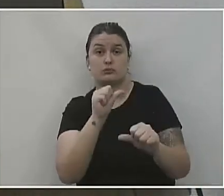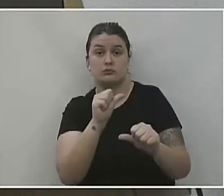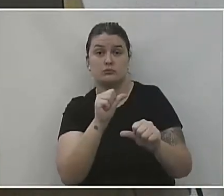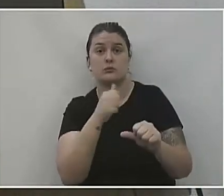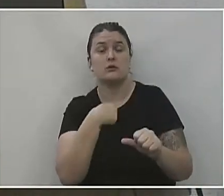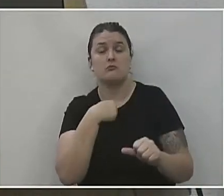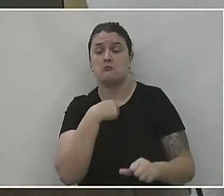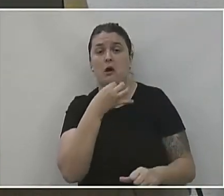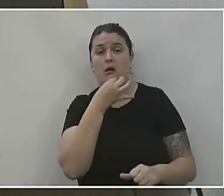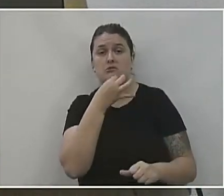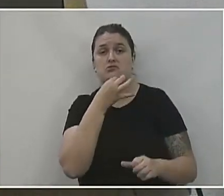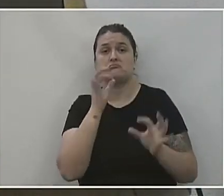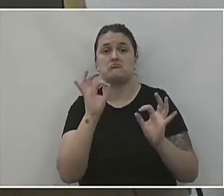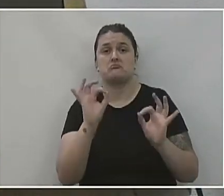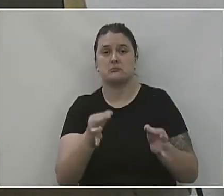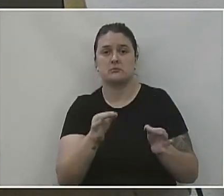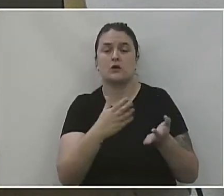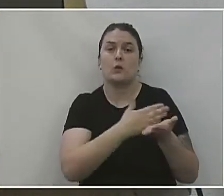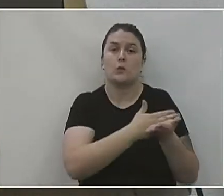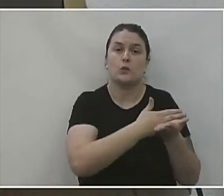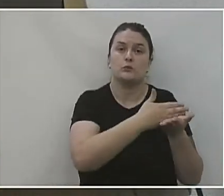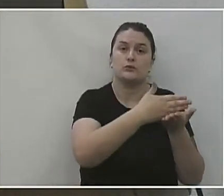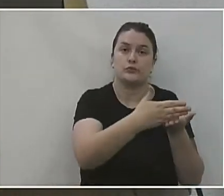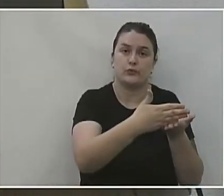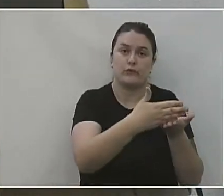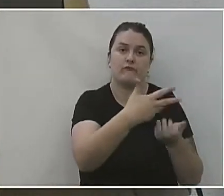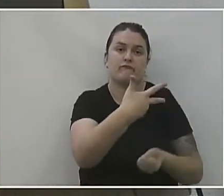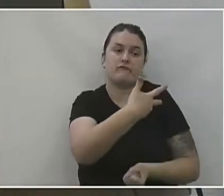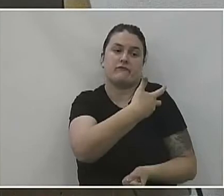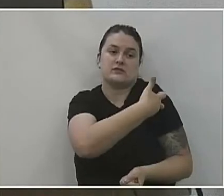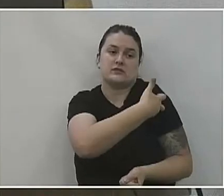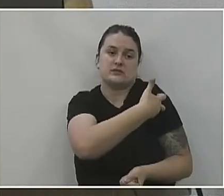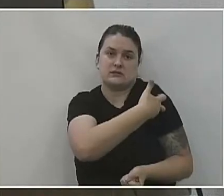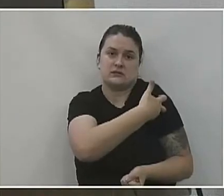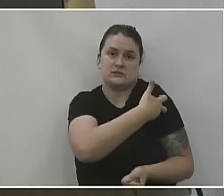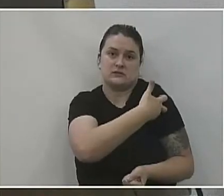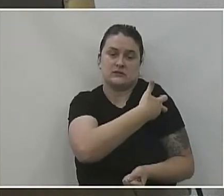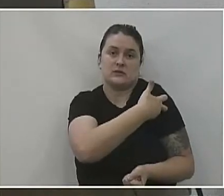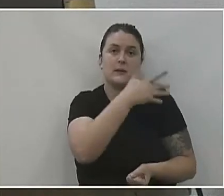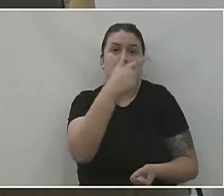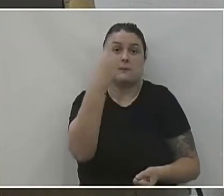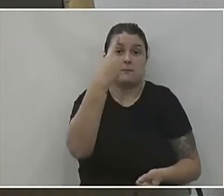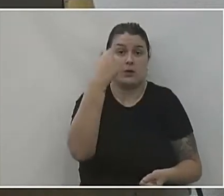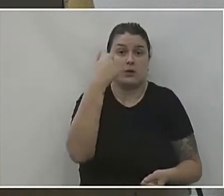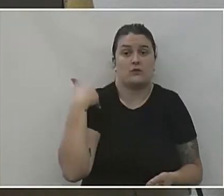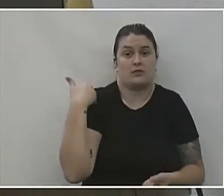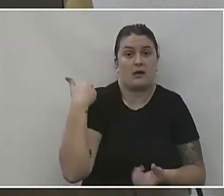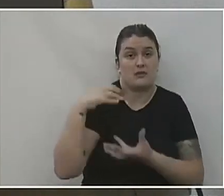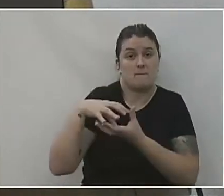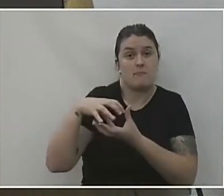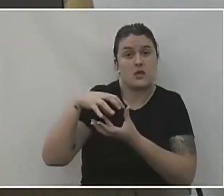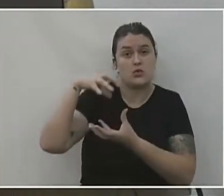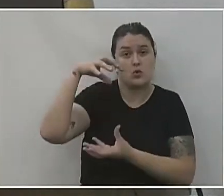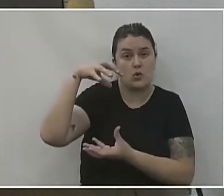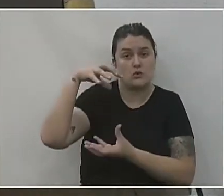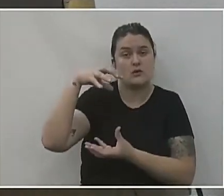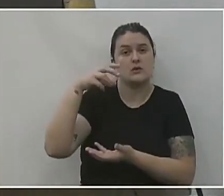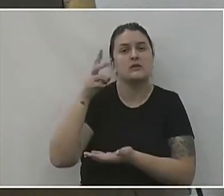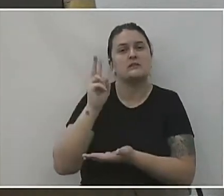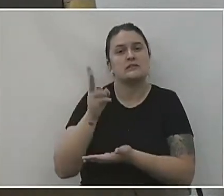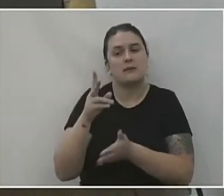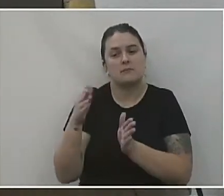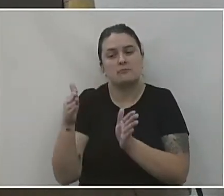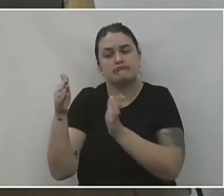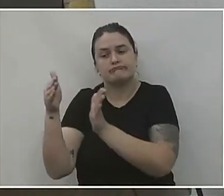que eu achei corretíssimo, inclusive, começar a fazer a vacinação em massa dos idosos e sempre mandar uma